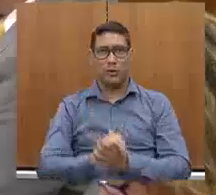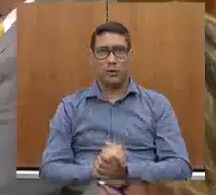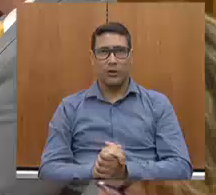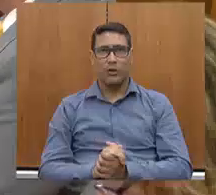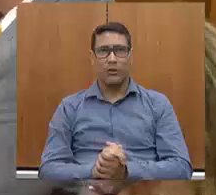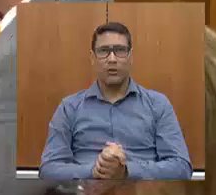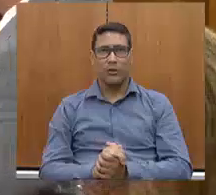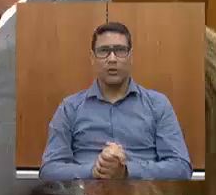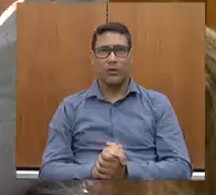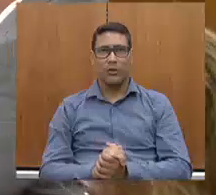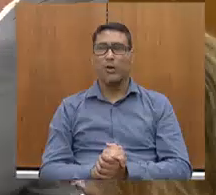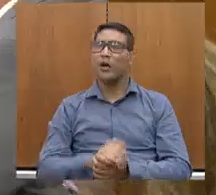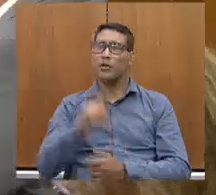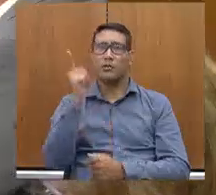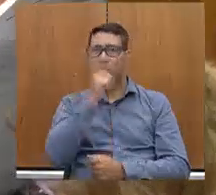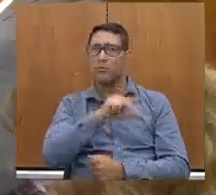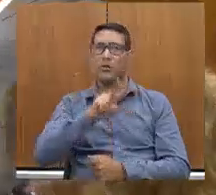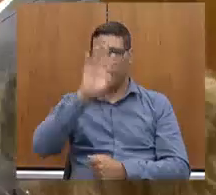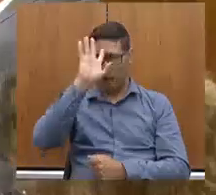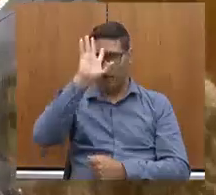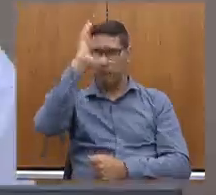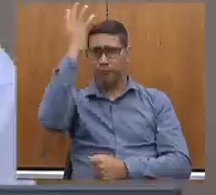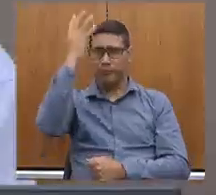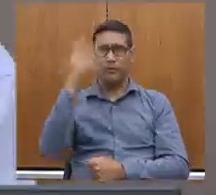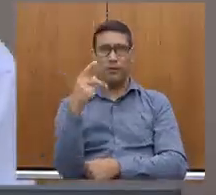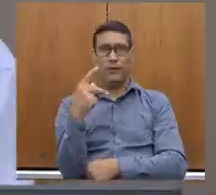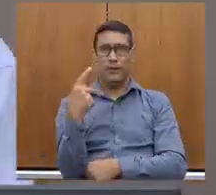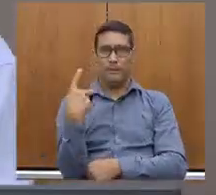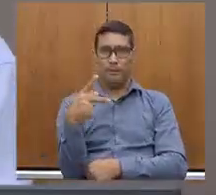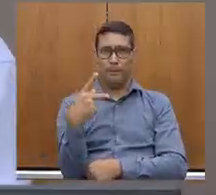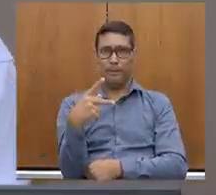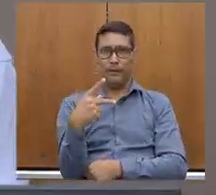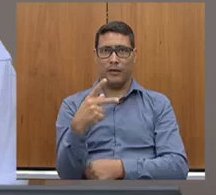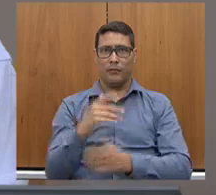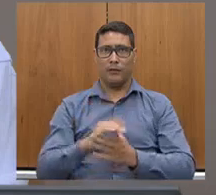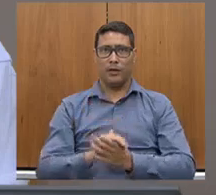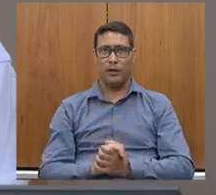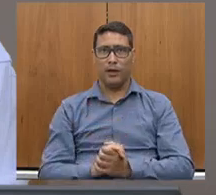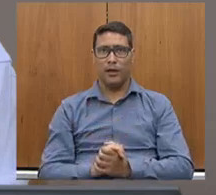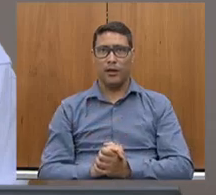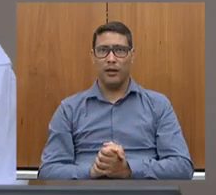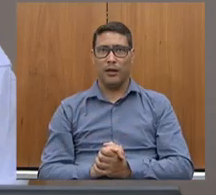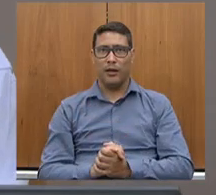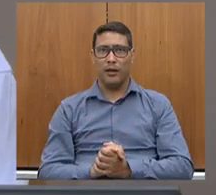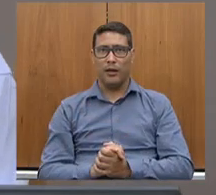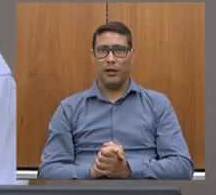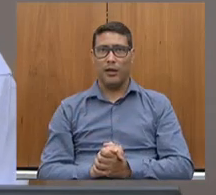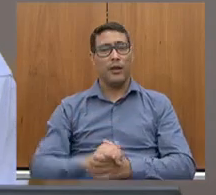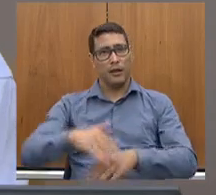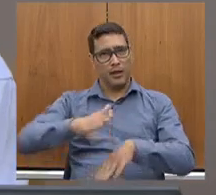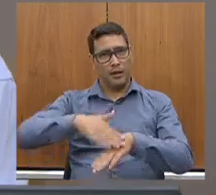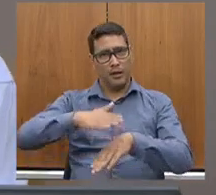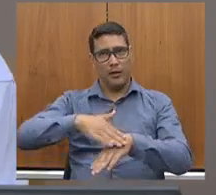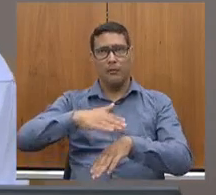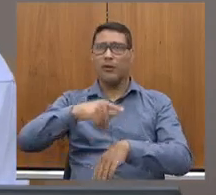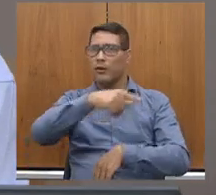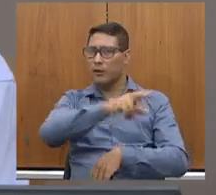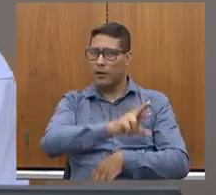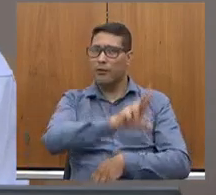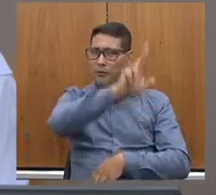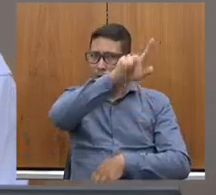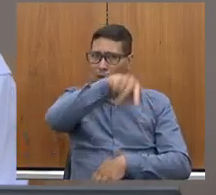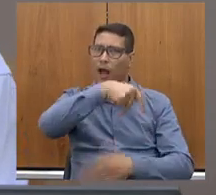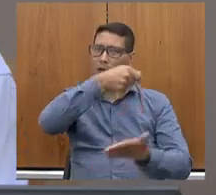Finalmente, vamos conseguir dar uma solução para ela, não é, deputado Adão? E é graças a essa sua atuação que ela